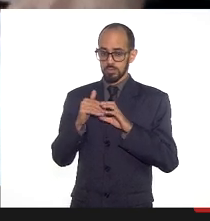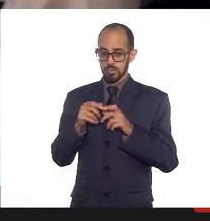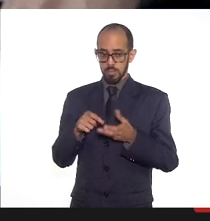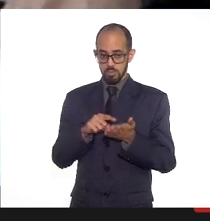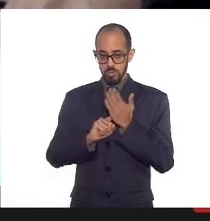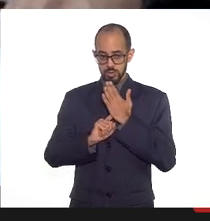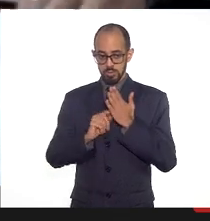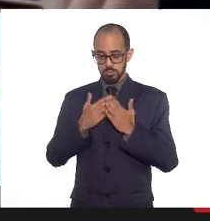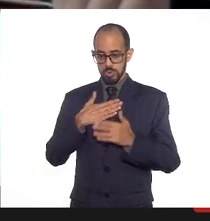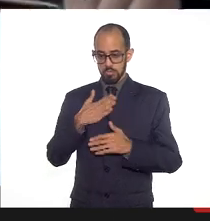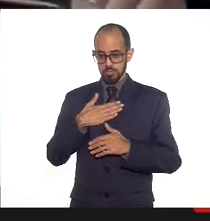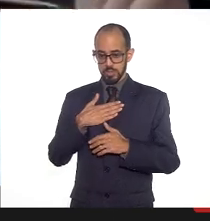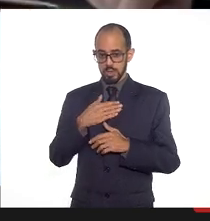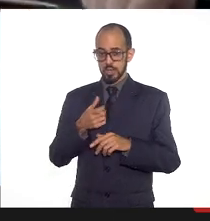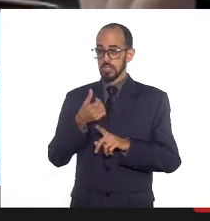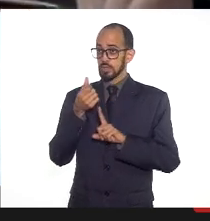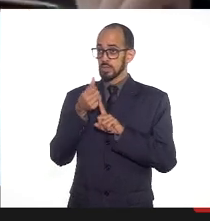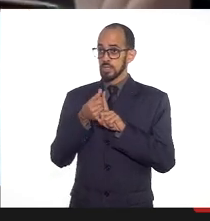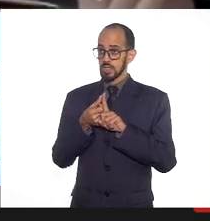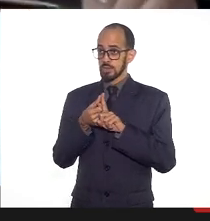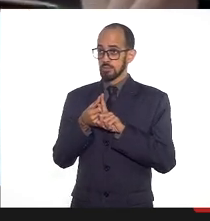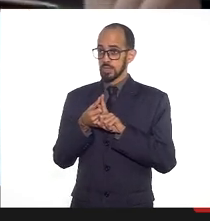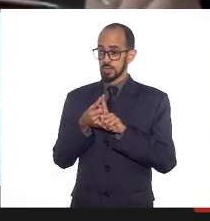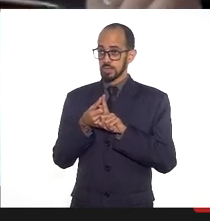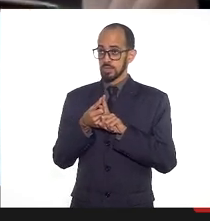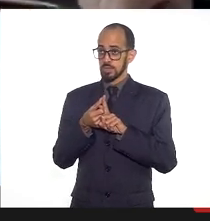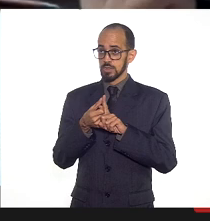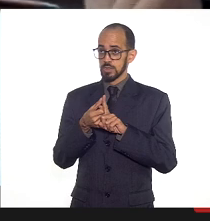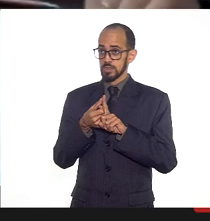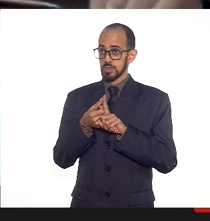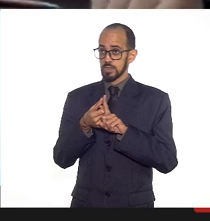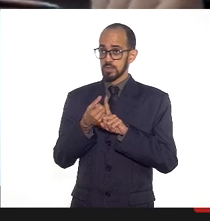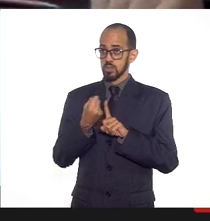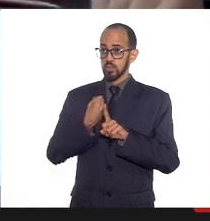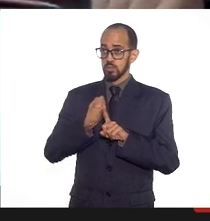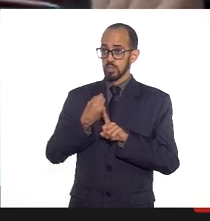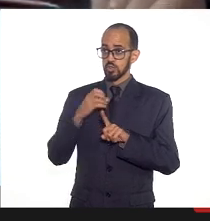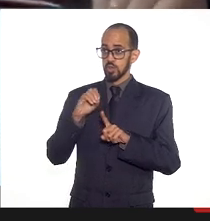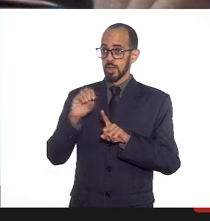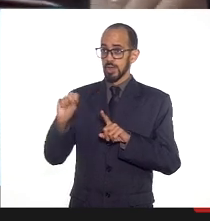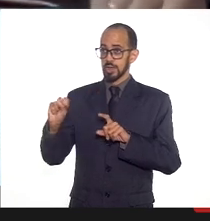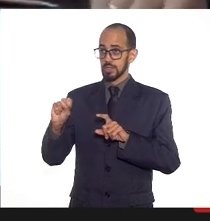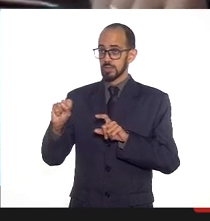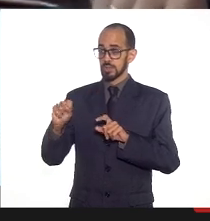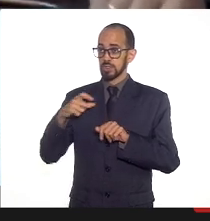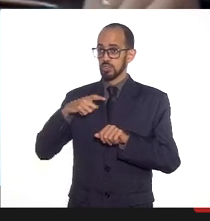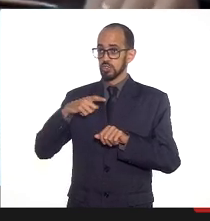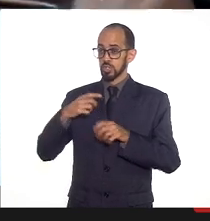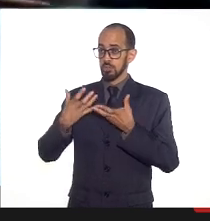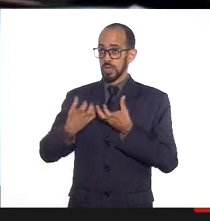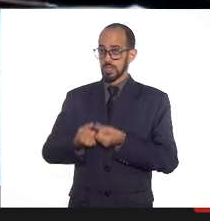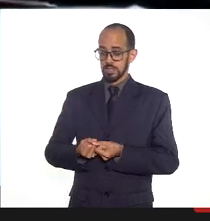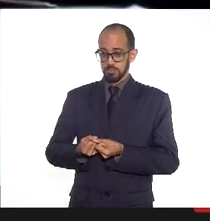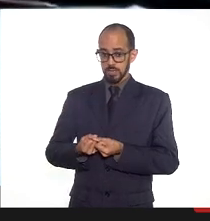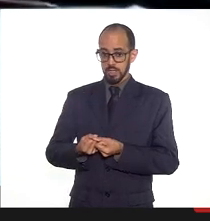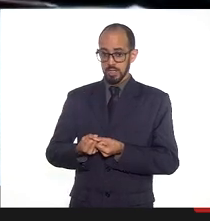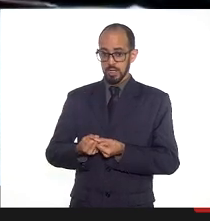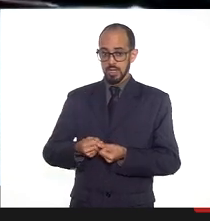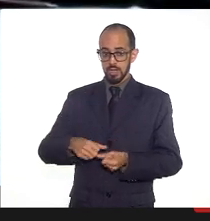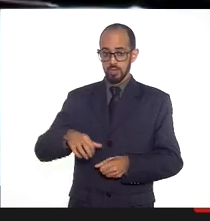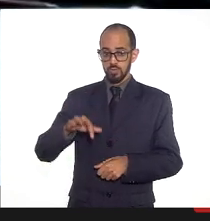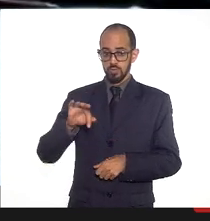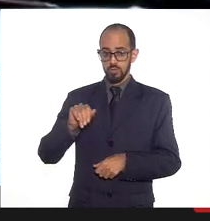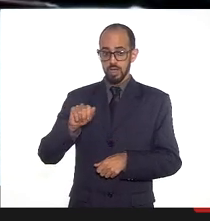em relação a... Tem seis meses e o número de OS que estavam a receber. O Fabrício,